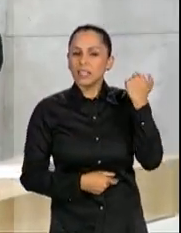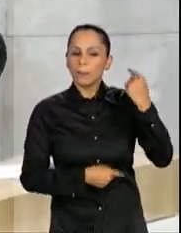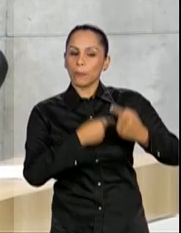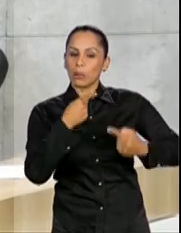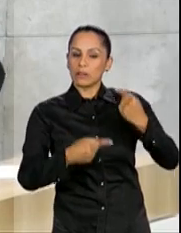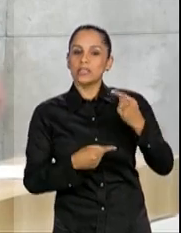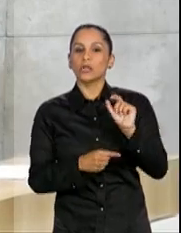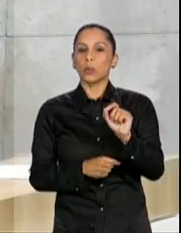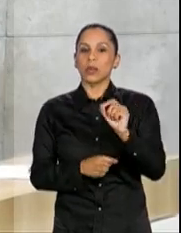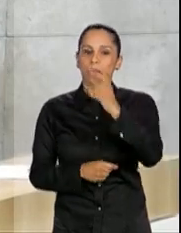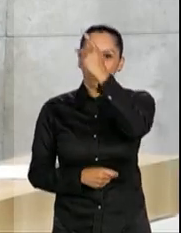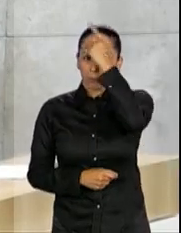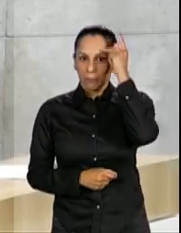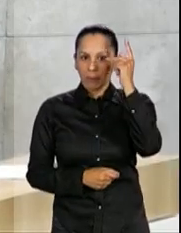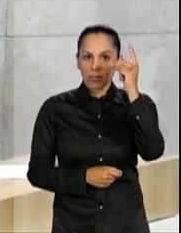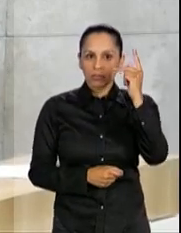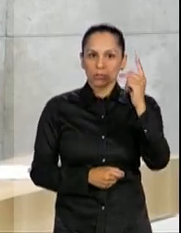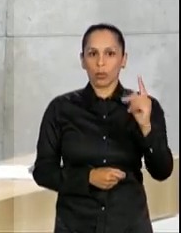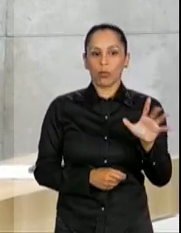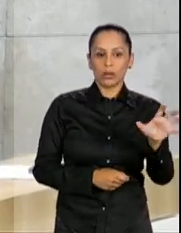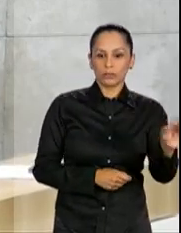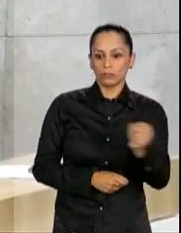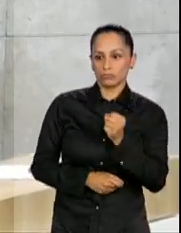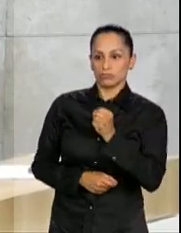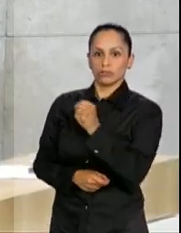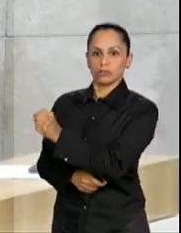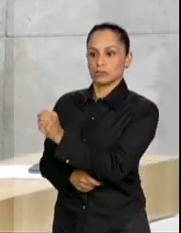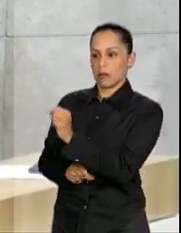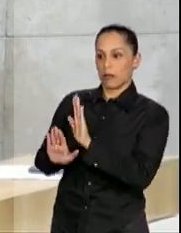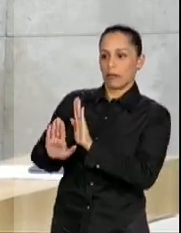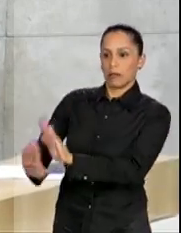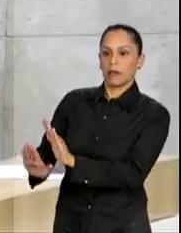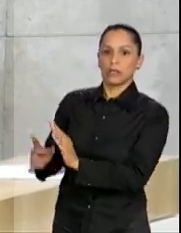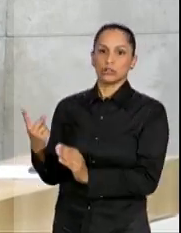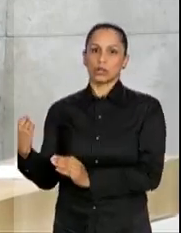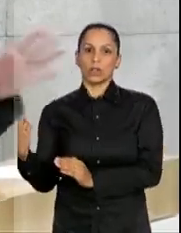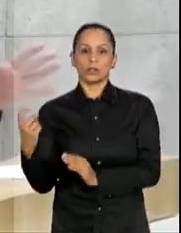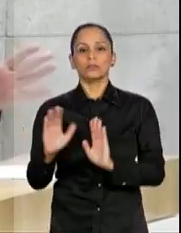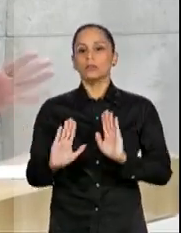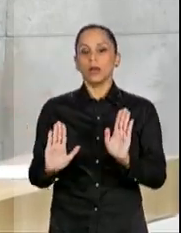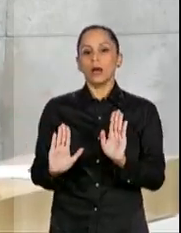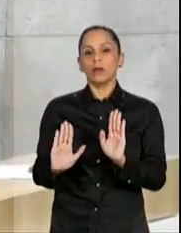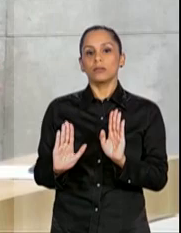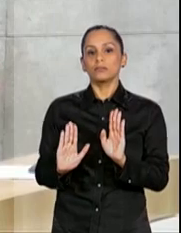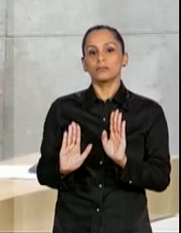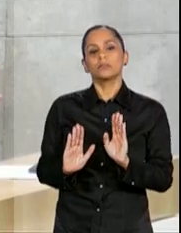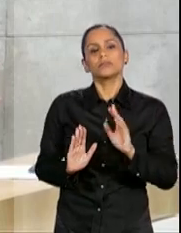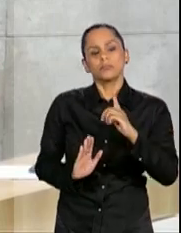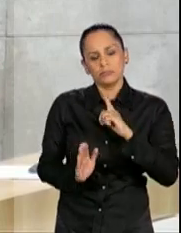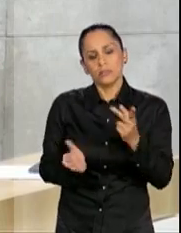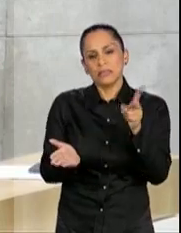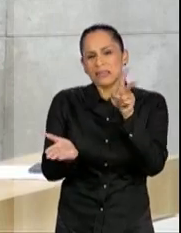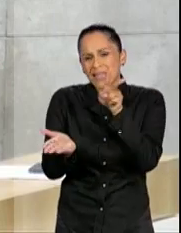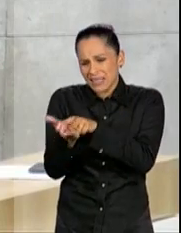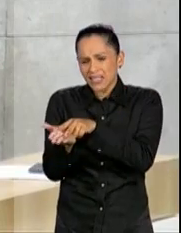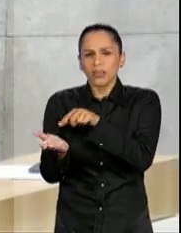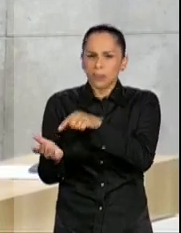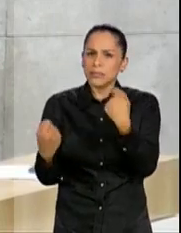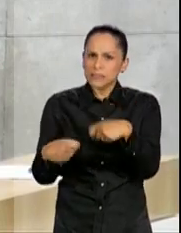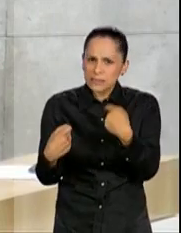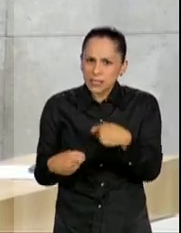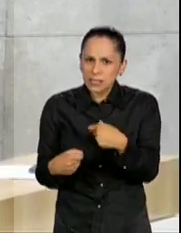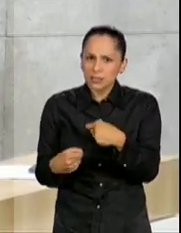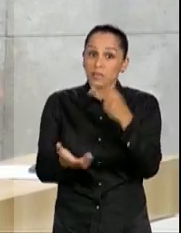política de isolamento, de confinamento das pessoas. Isso não significa que a internação nunca faz sentido, que não tem uma razão de ser. Tem.